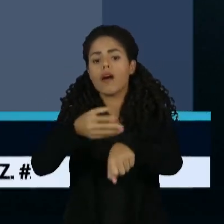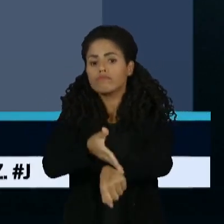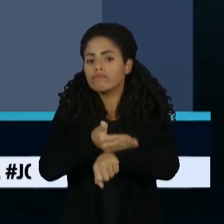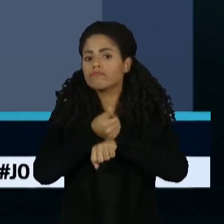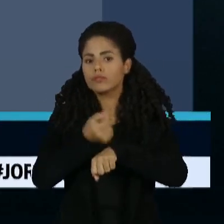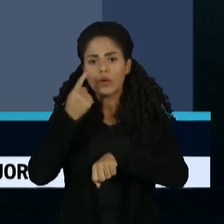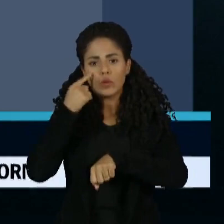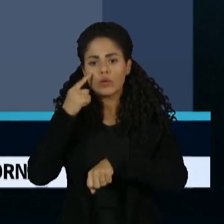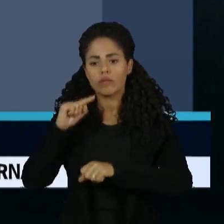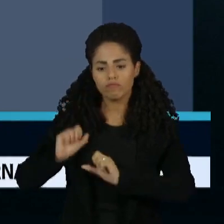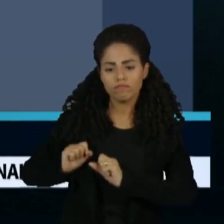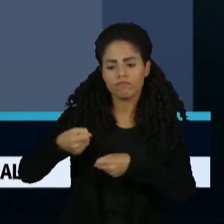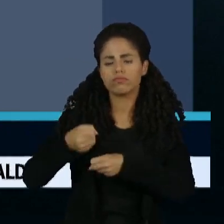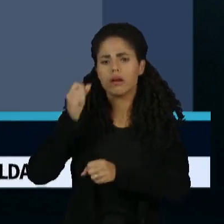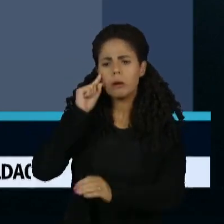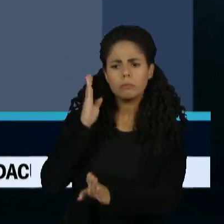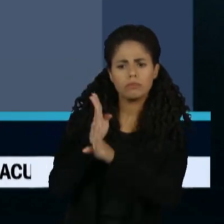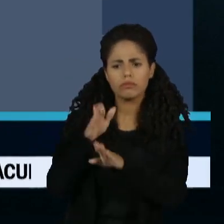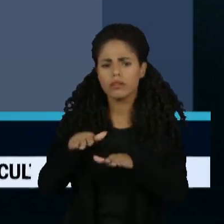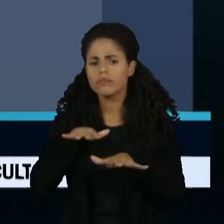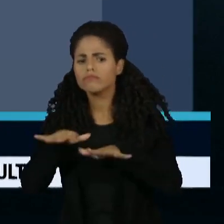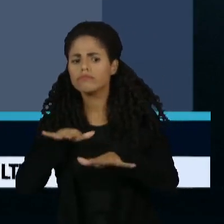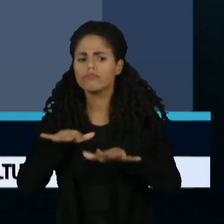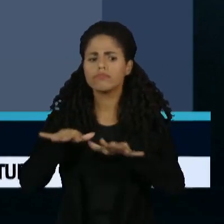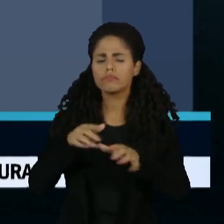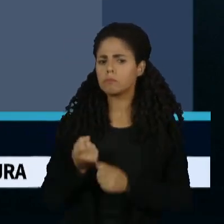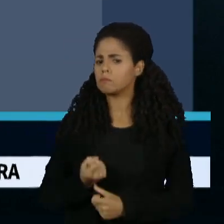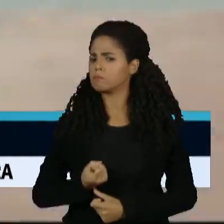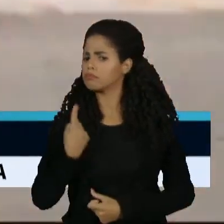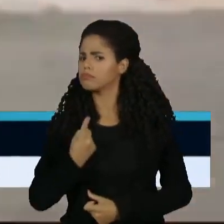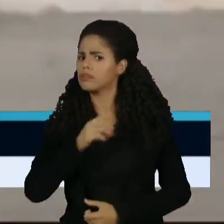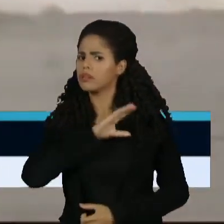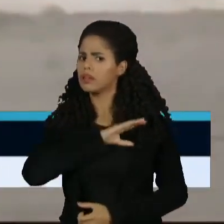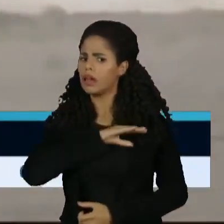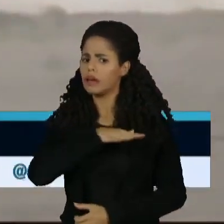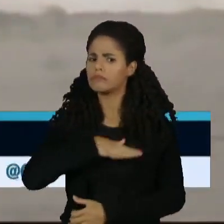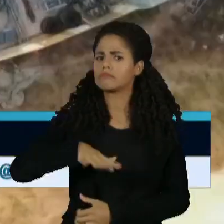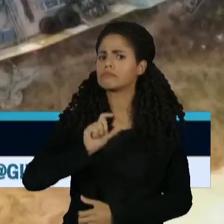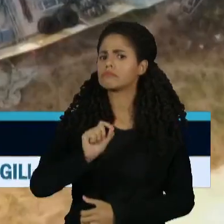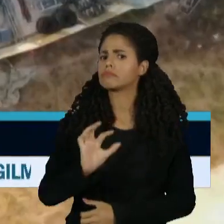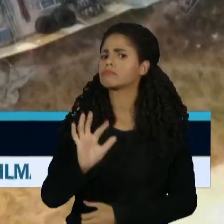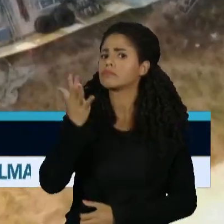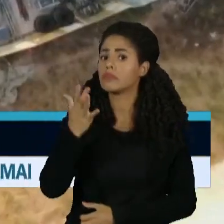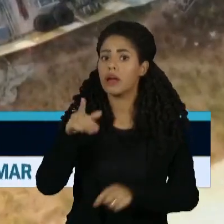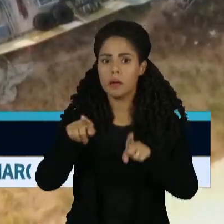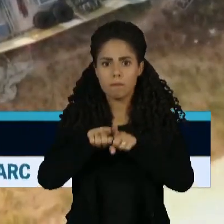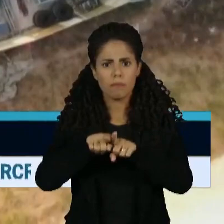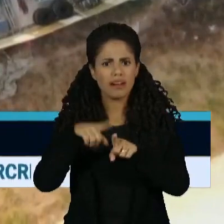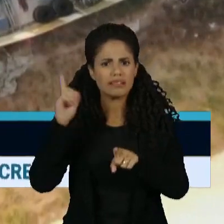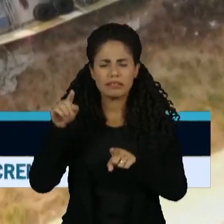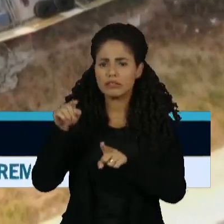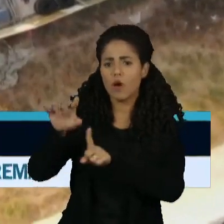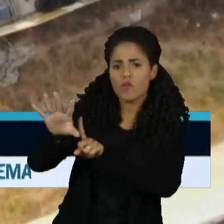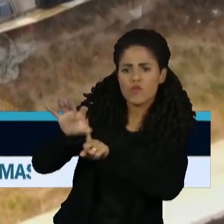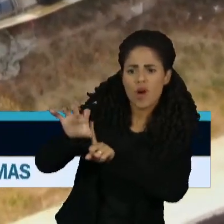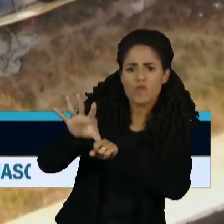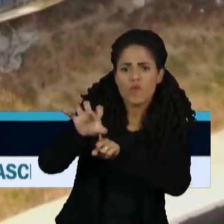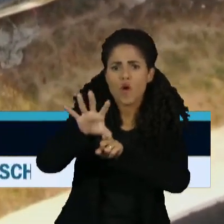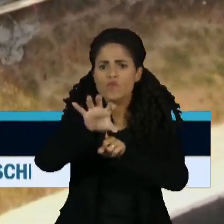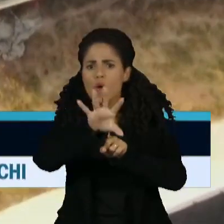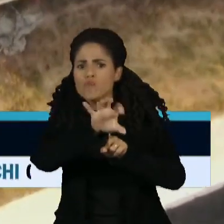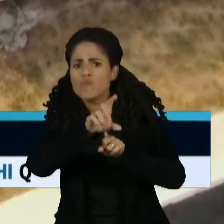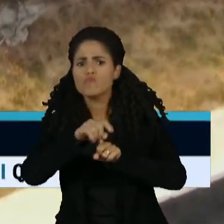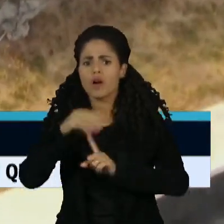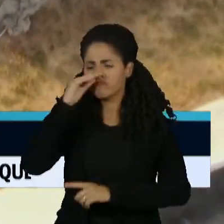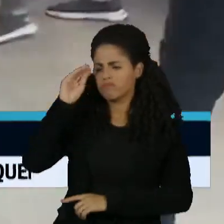sistema de defesa identificou um movimento incomum na faixa de Gaza. Mas os sinais foram, em grande parte,